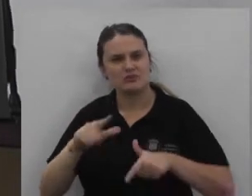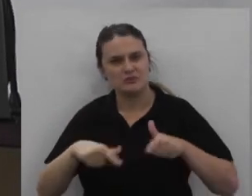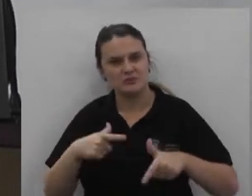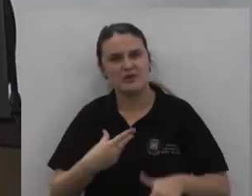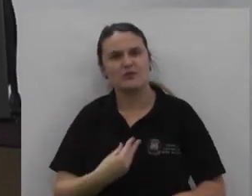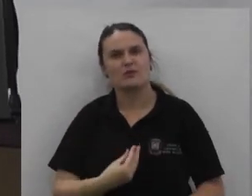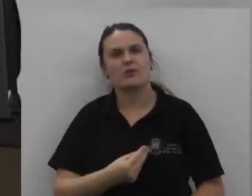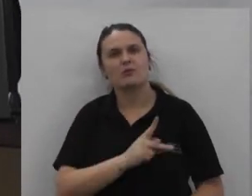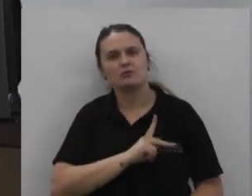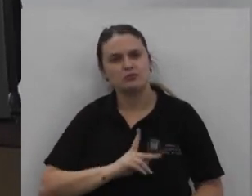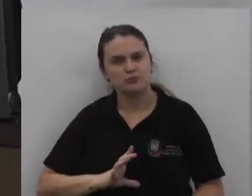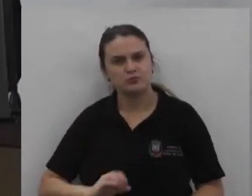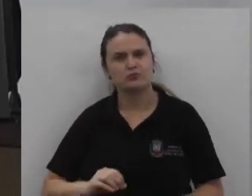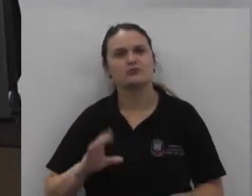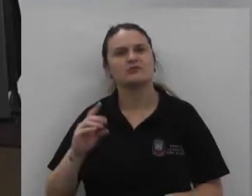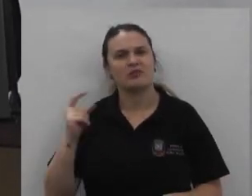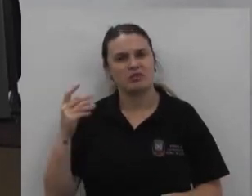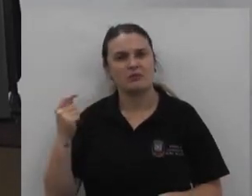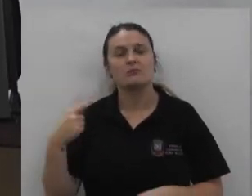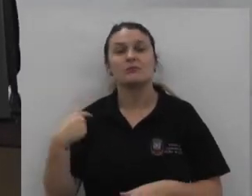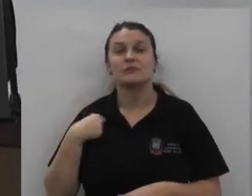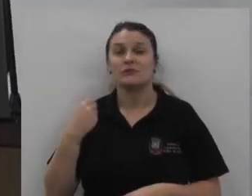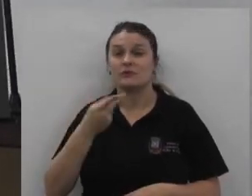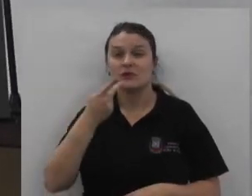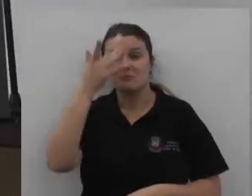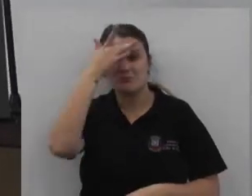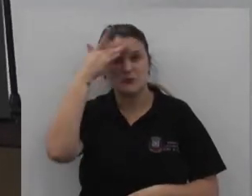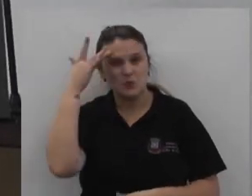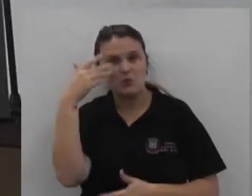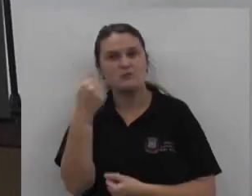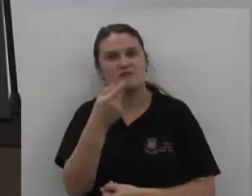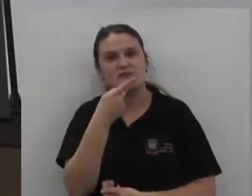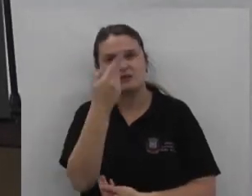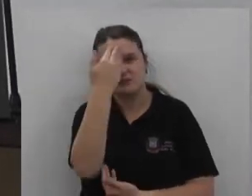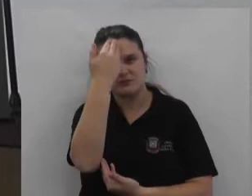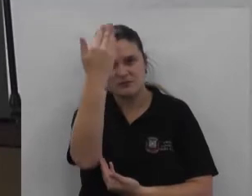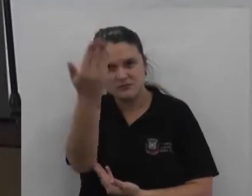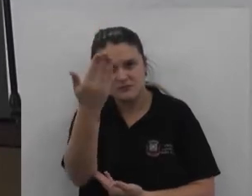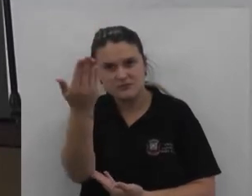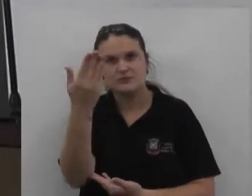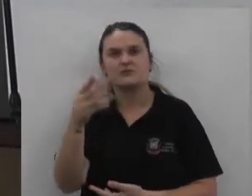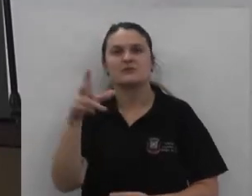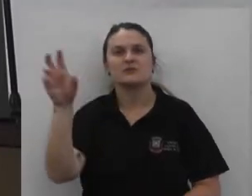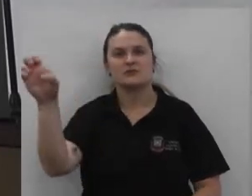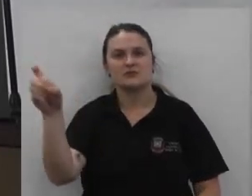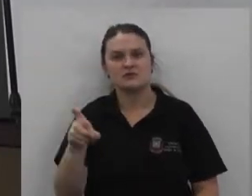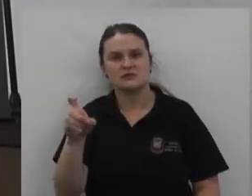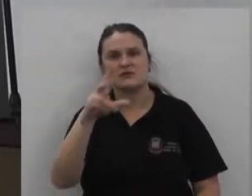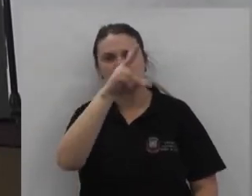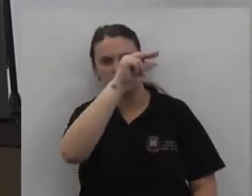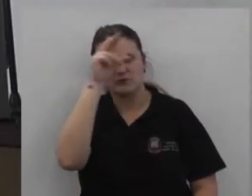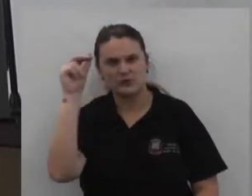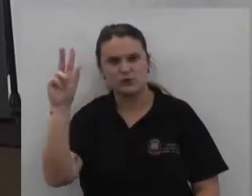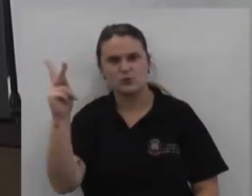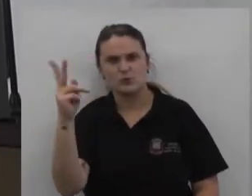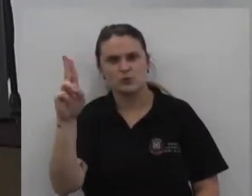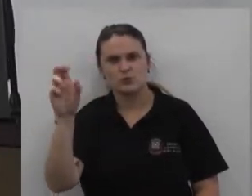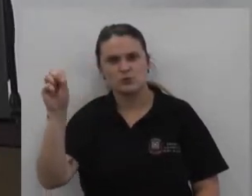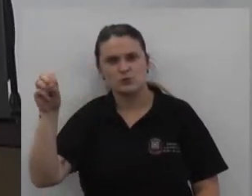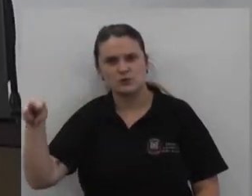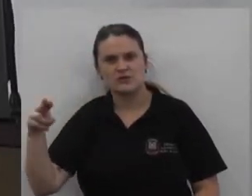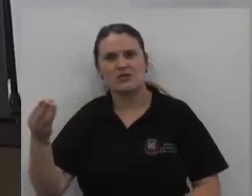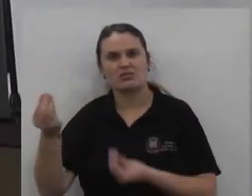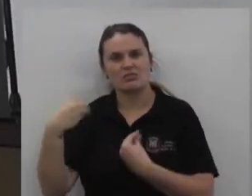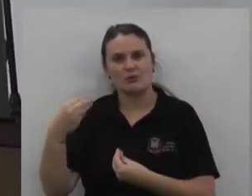vida pública Há algum tempo E falei A pessoa tem que ter Gratidão Agradecer Ao ex-prefeito Usse Que me deu A